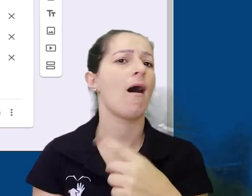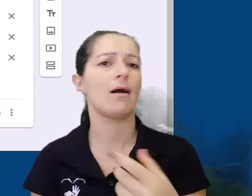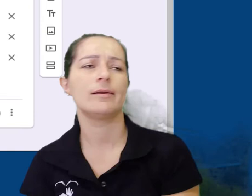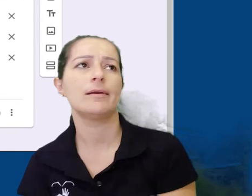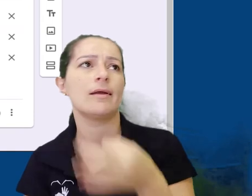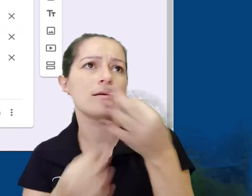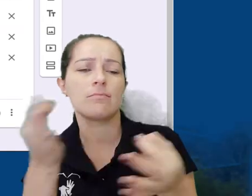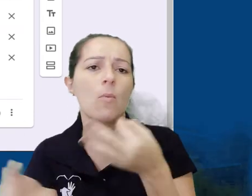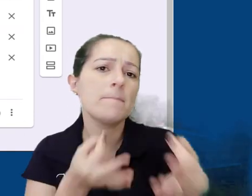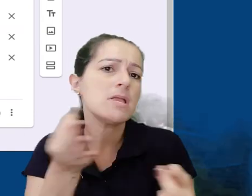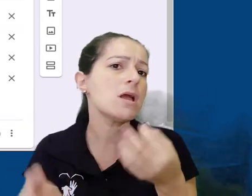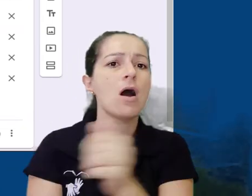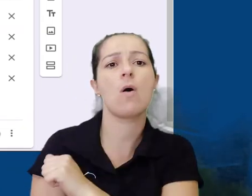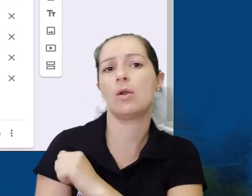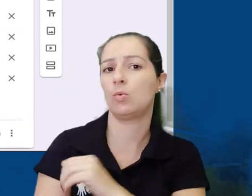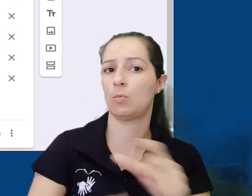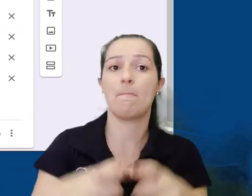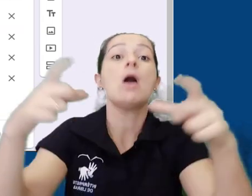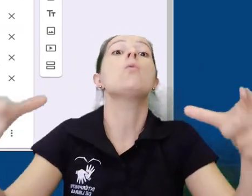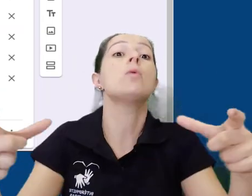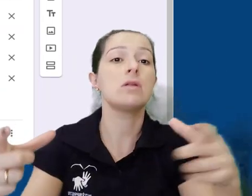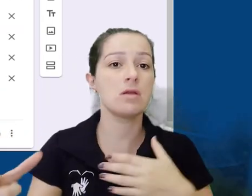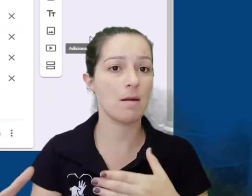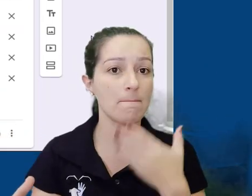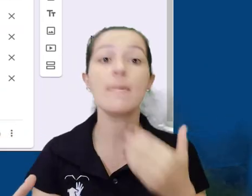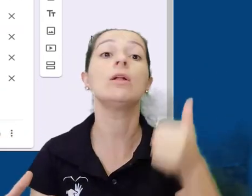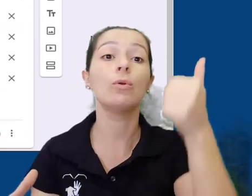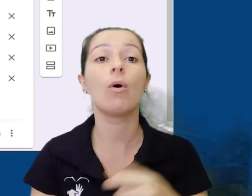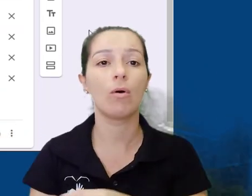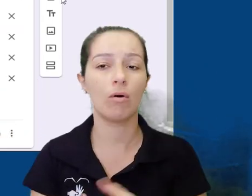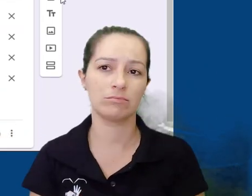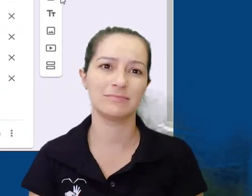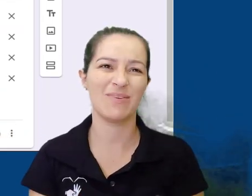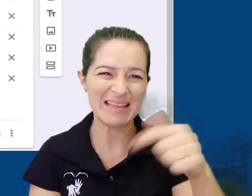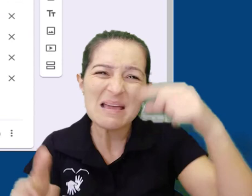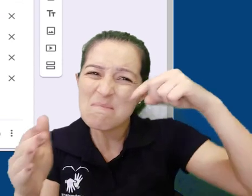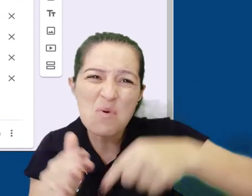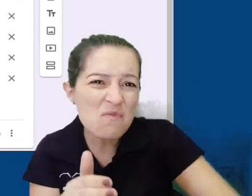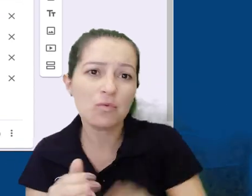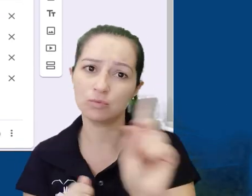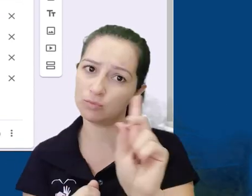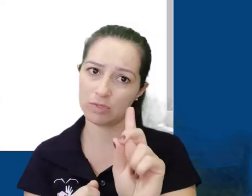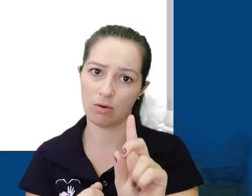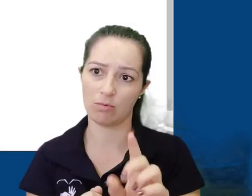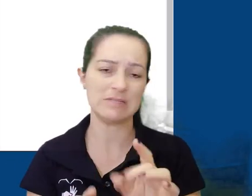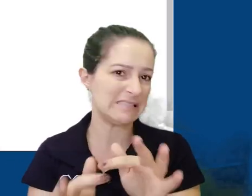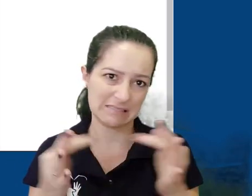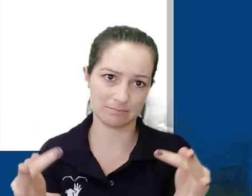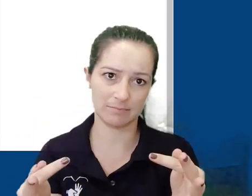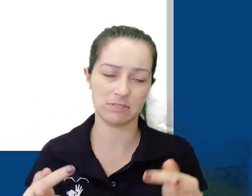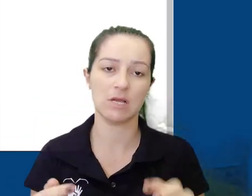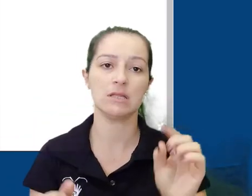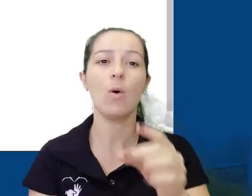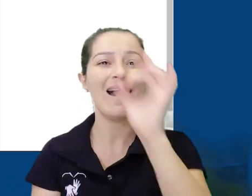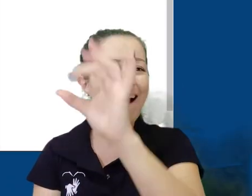alunos e poderemos analisar depois qual horário a maioria prefere. Neste vídeo, realmente não entraremos em muito detalhe sobre essas ferramentas.